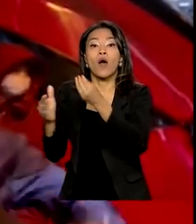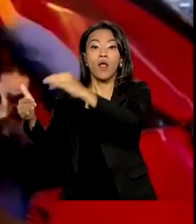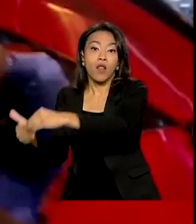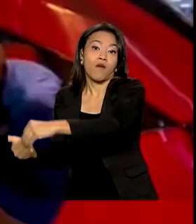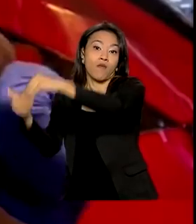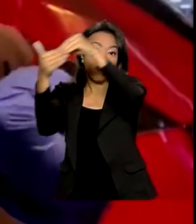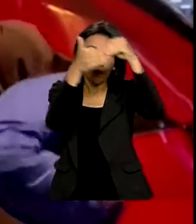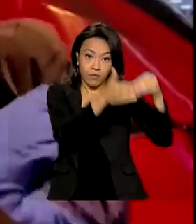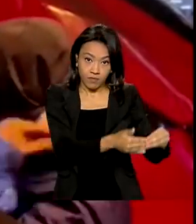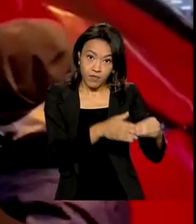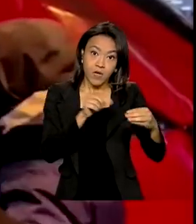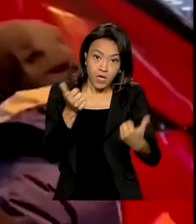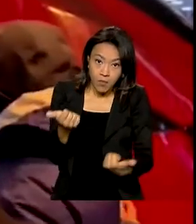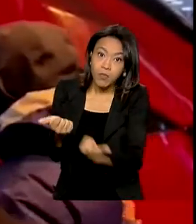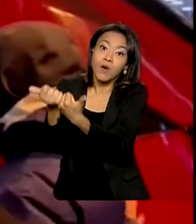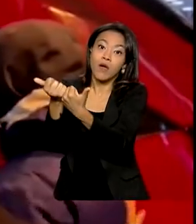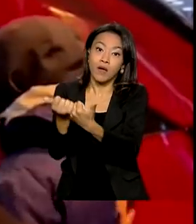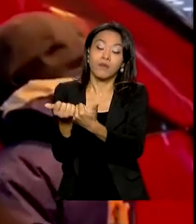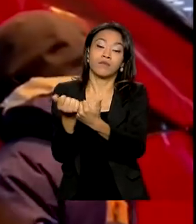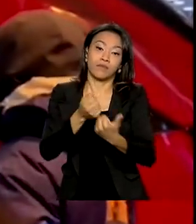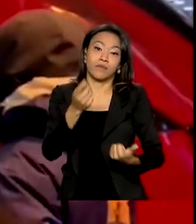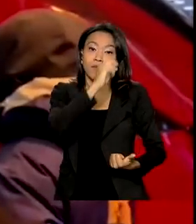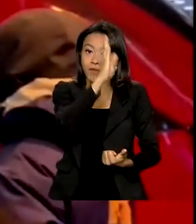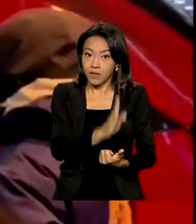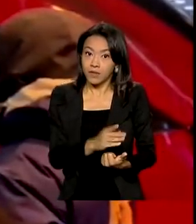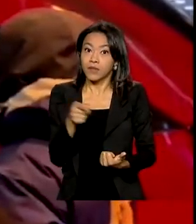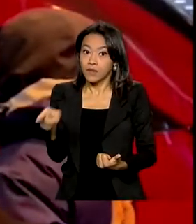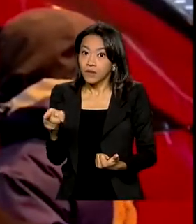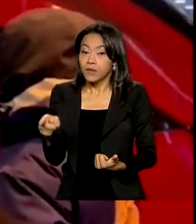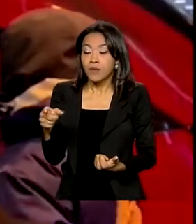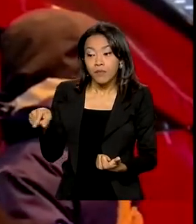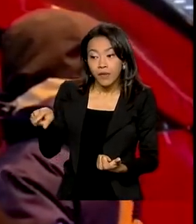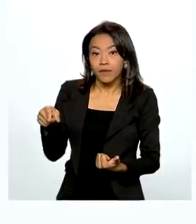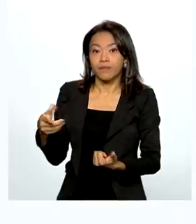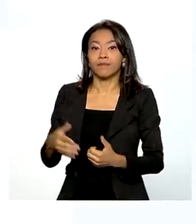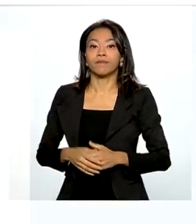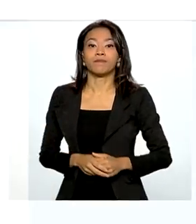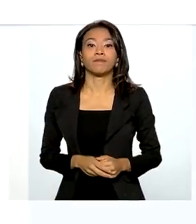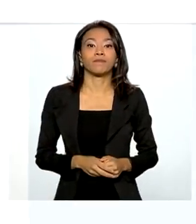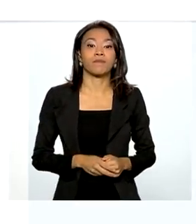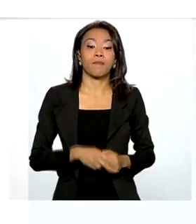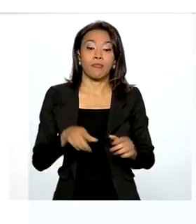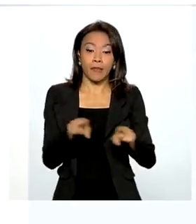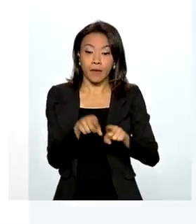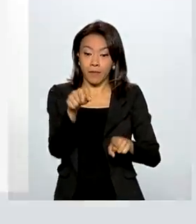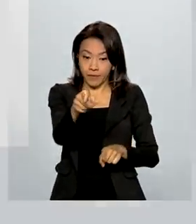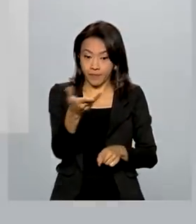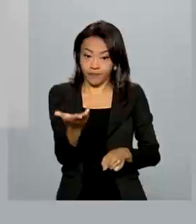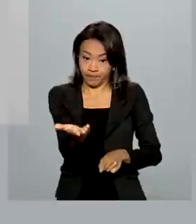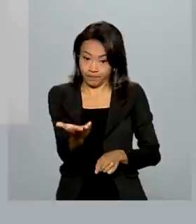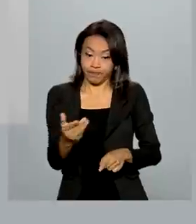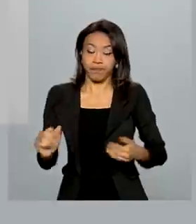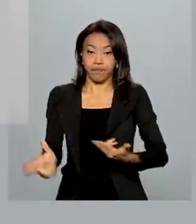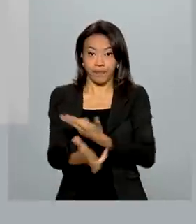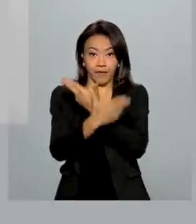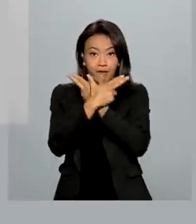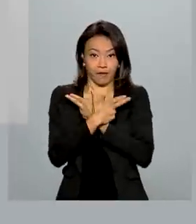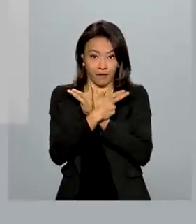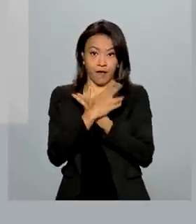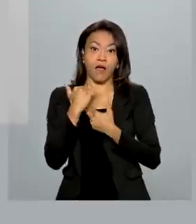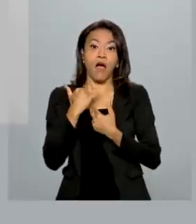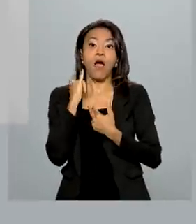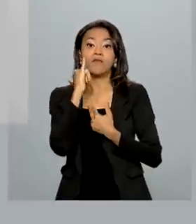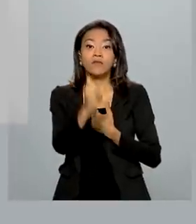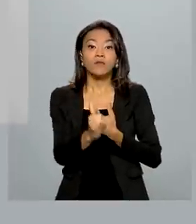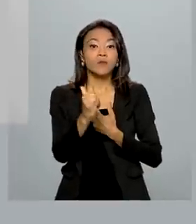e ou auxiliá-los nessa ex-filtração do território ucraniano. E a Força Aérea Brasileira informou que vai enviar